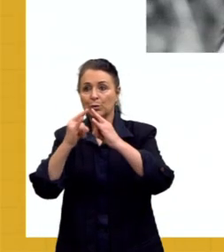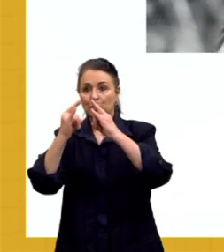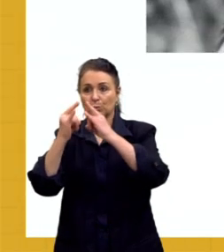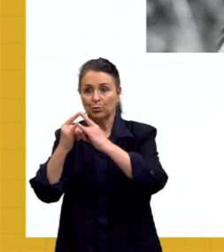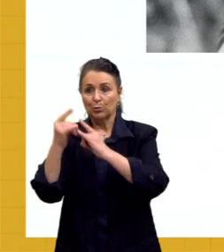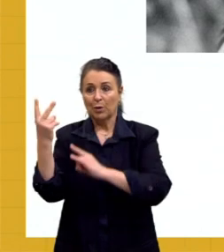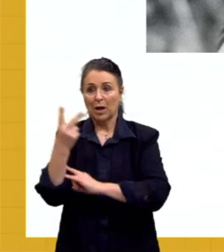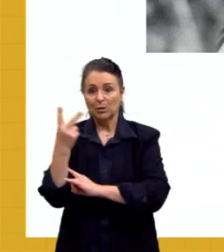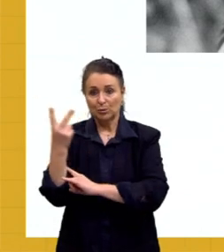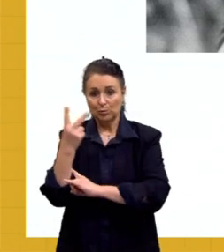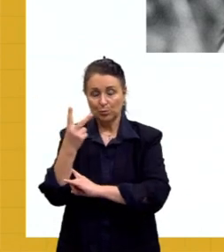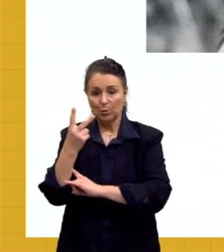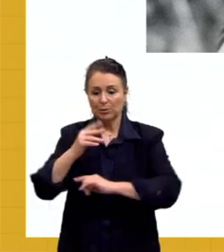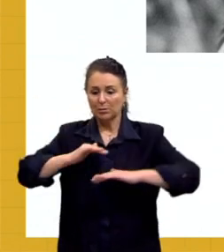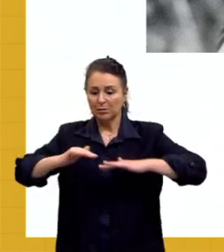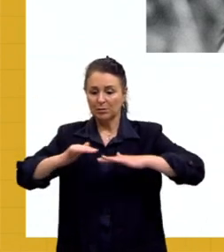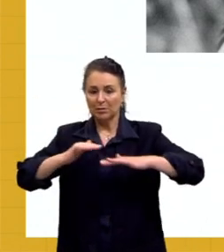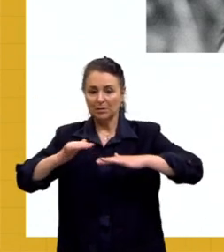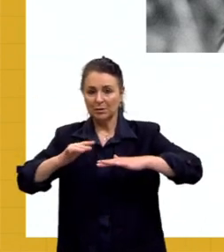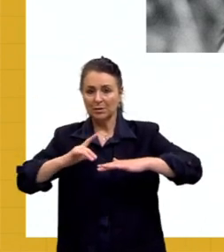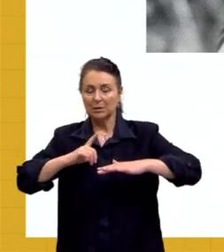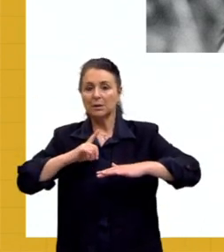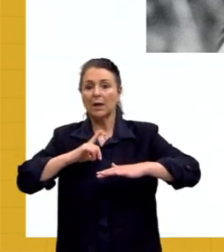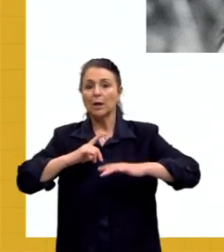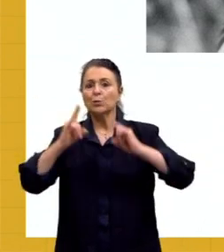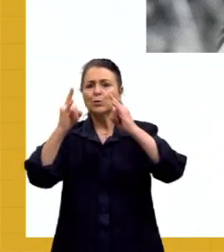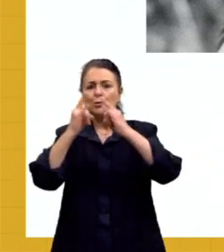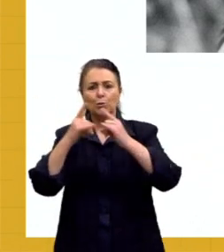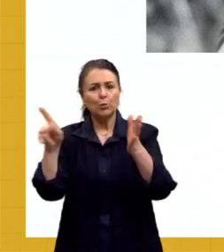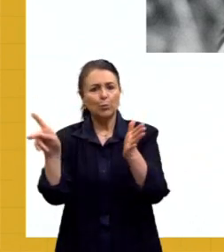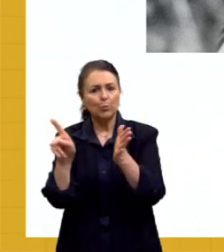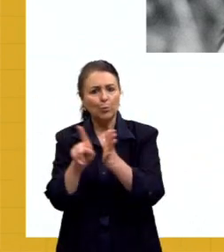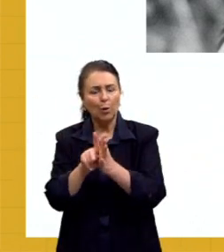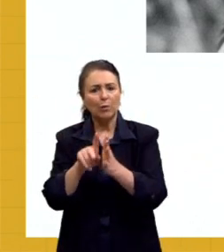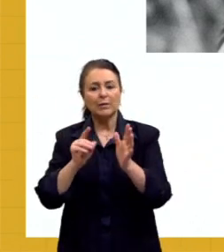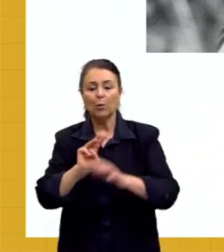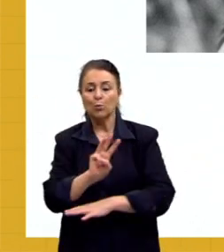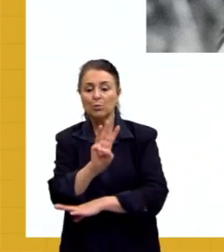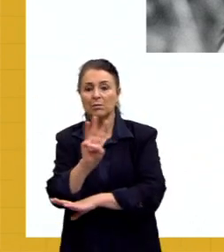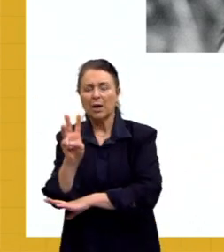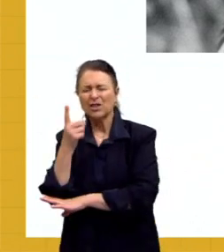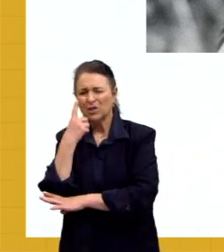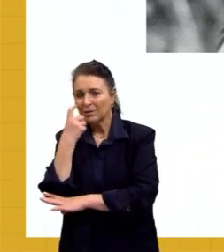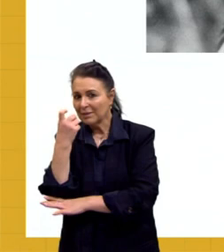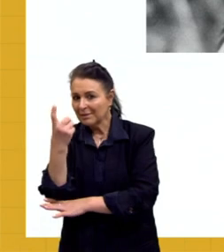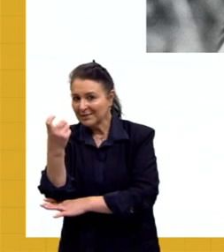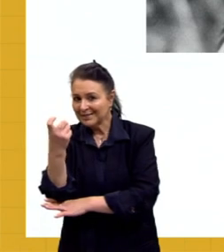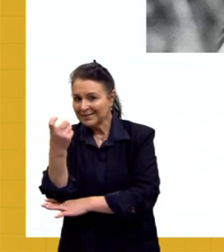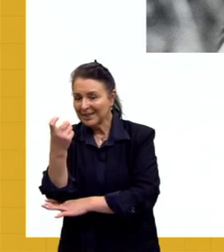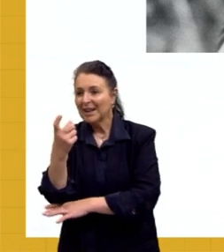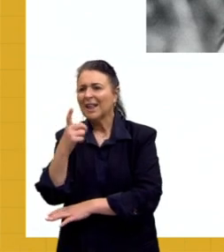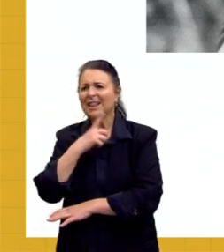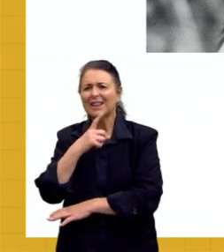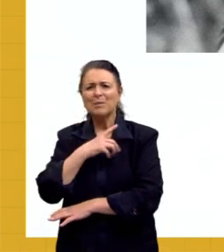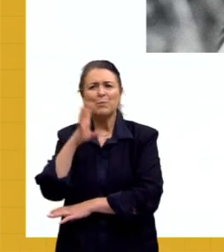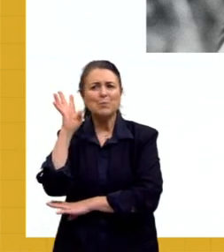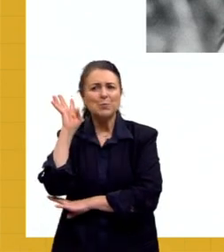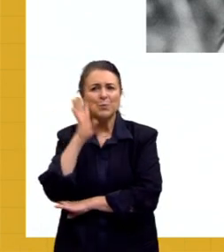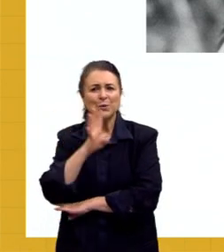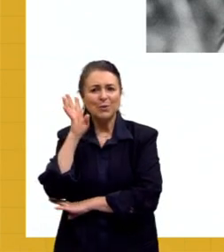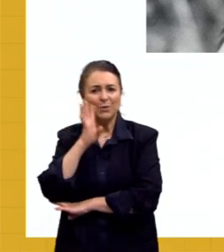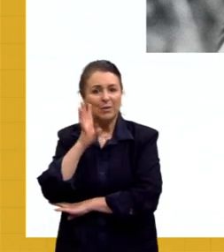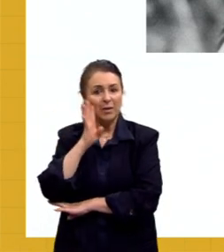ativistas. O Instituto Géledes tem um site interessantíssimo, pesquisem o material do Instituto Géledes, é muito legal,